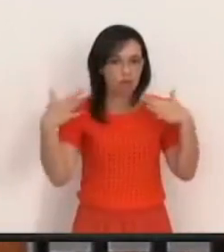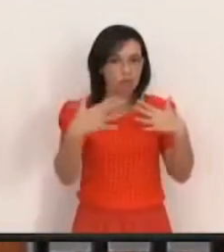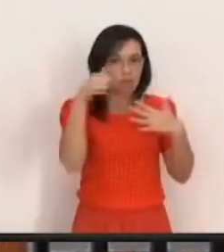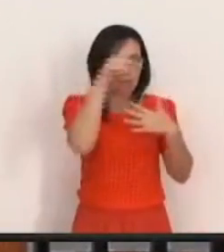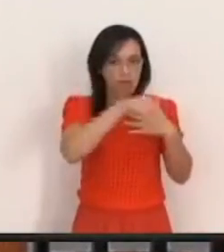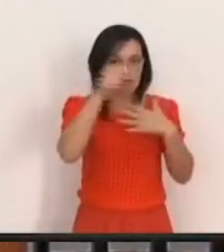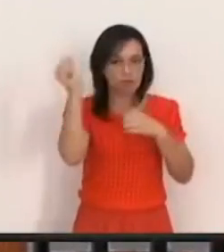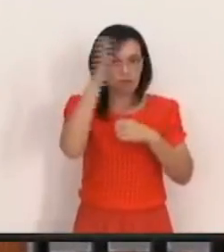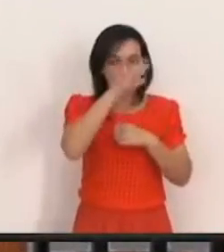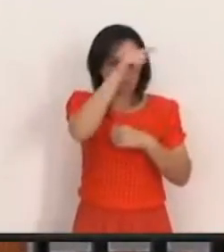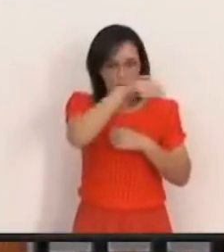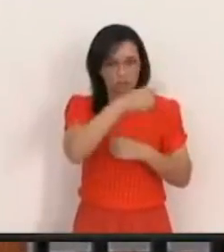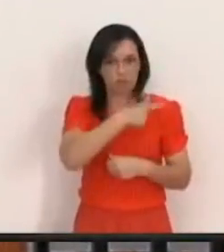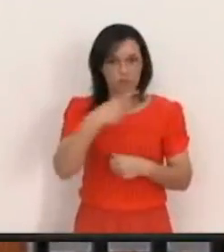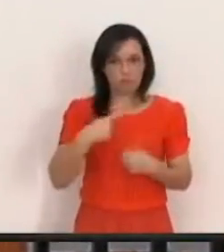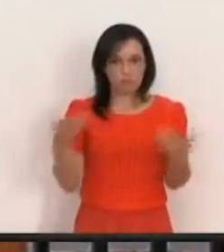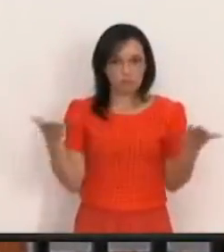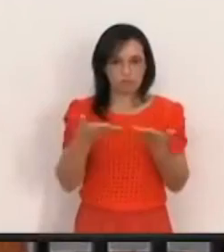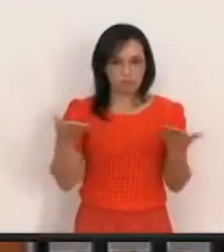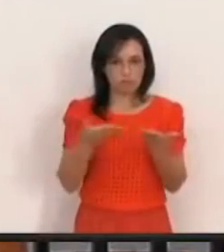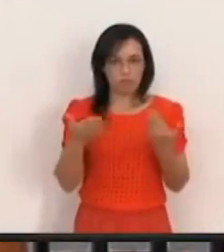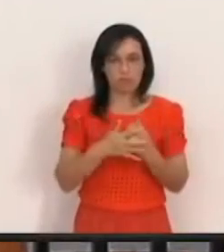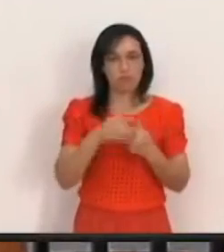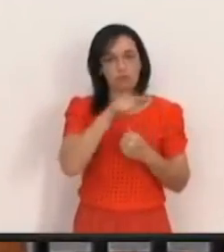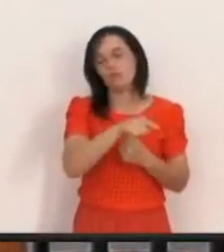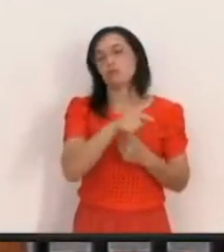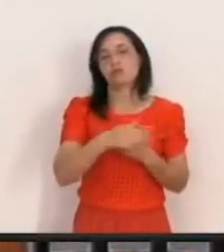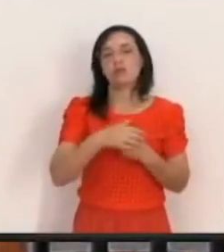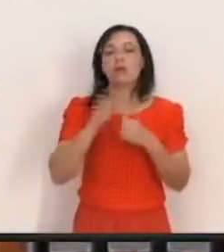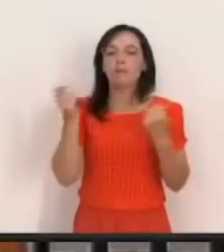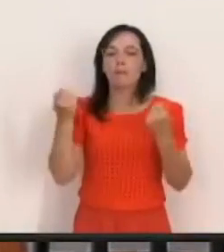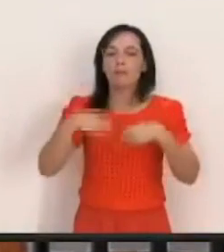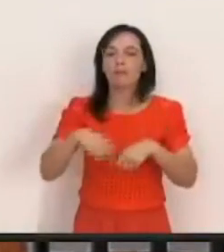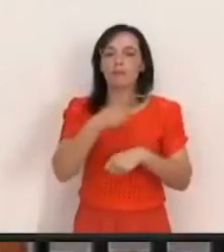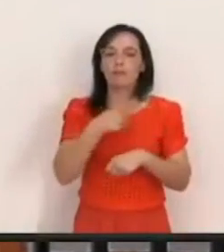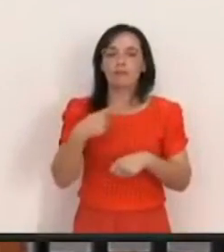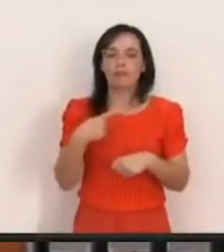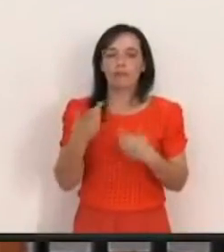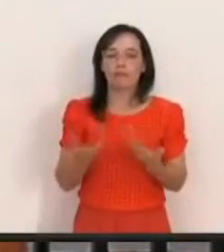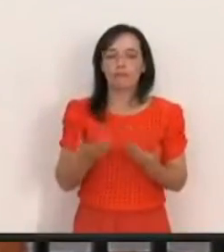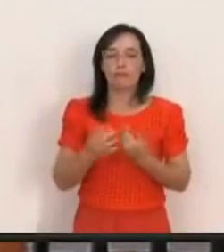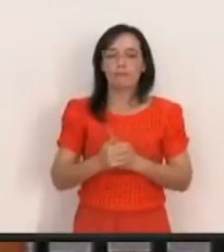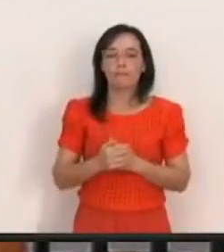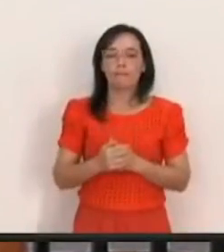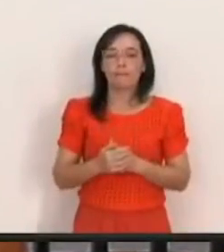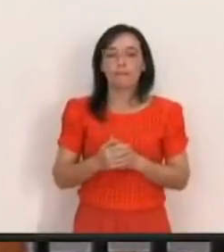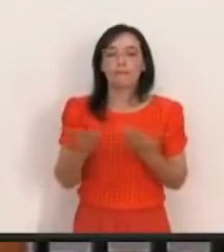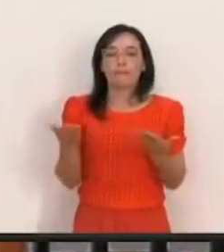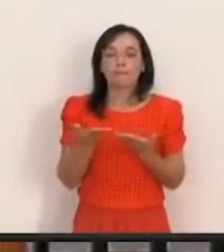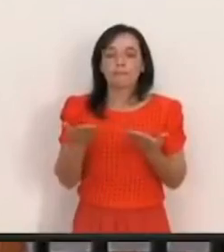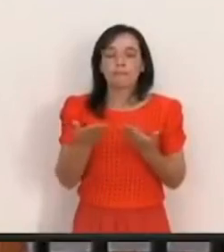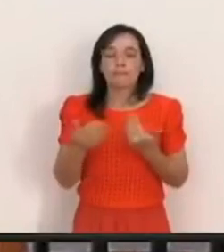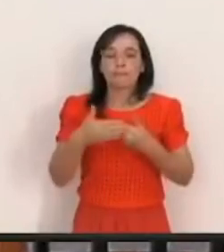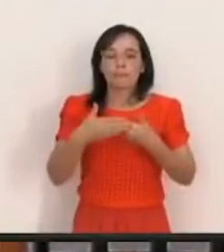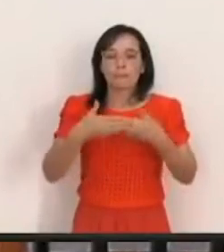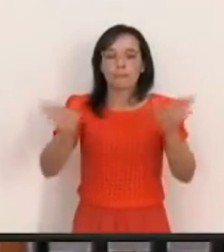Ordenado ao evangelho E a partir de então Ele ser consagrado Ao ministério pastoral Para isso Eu quero abrir agora Uma